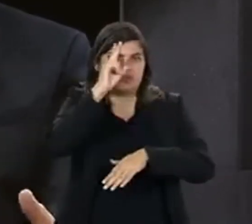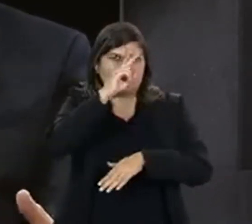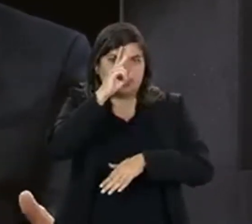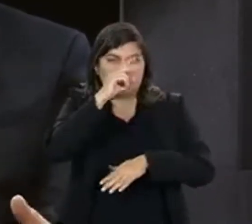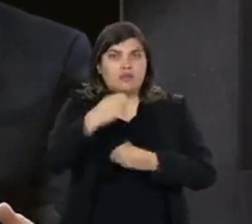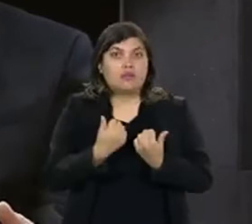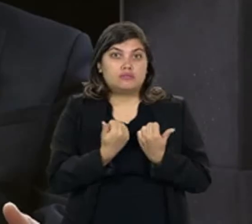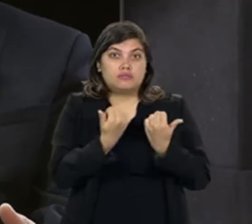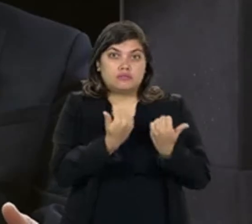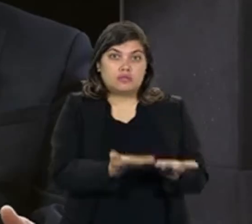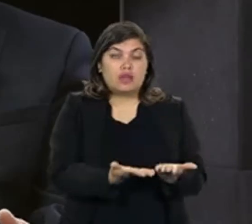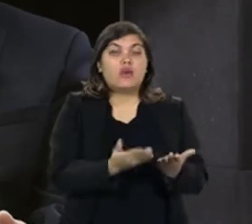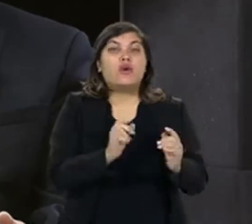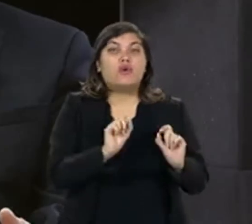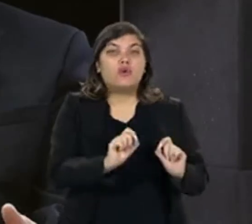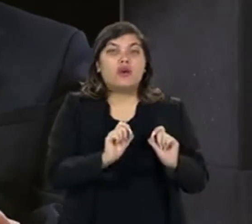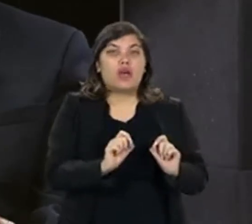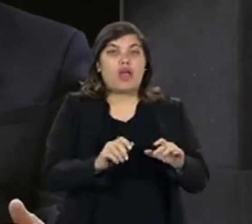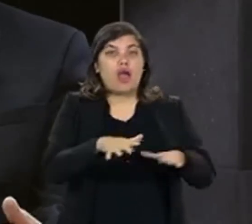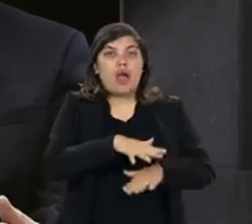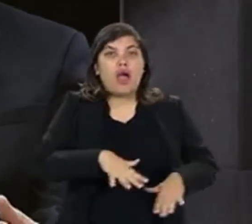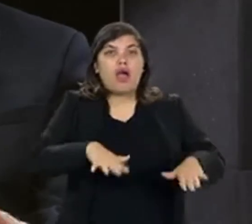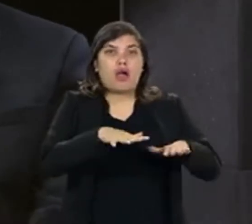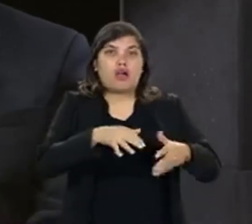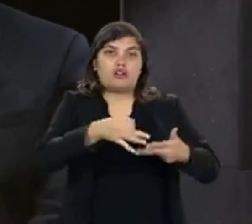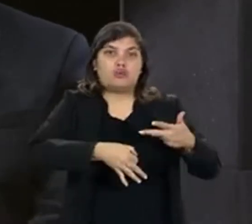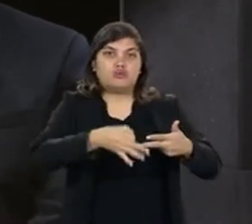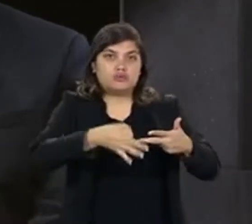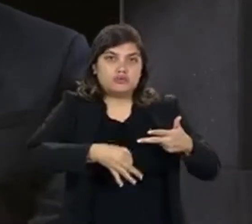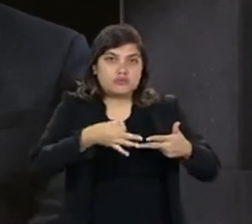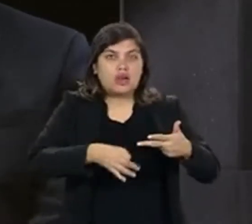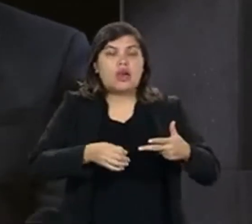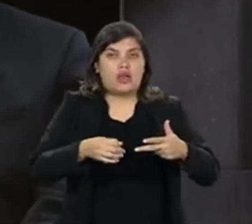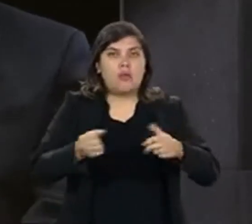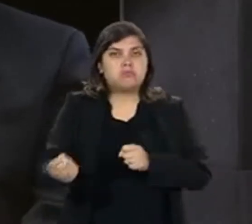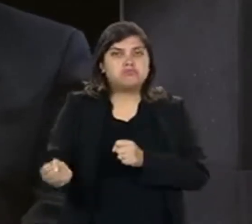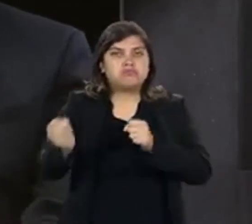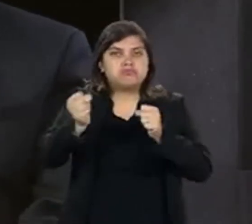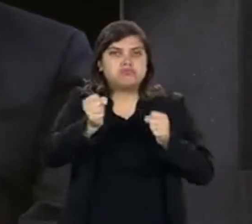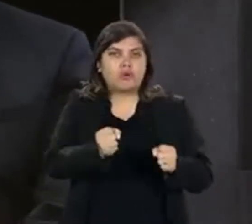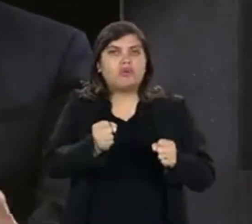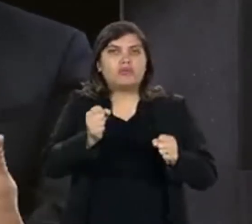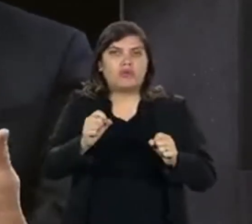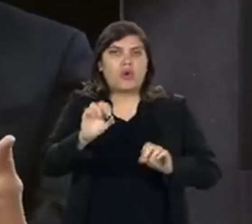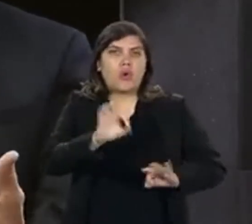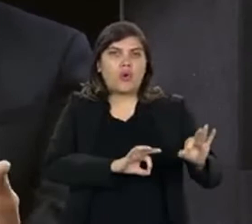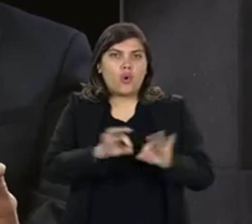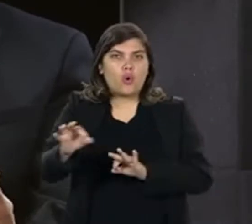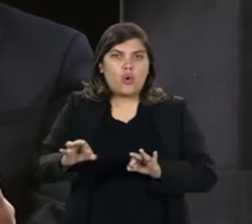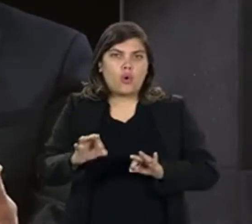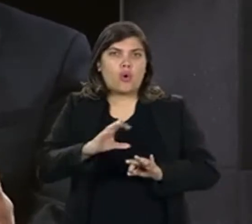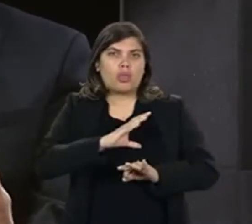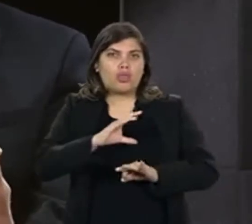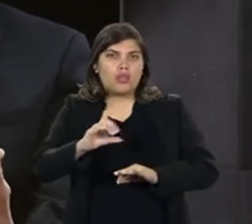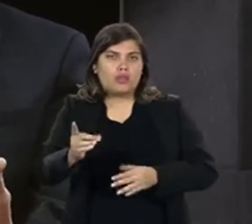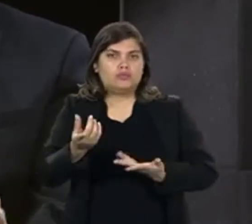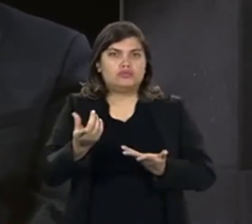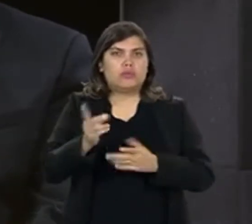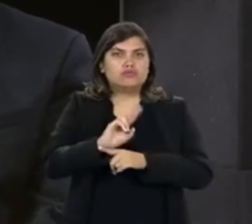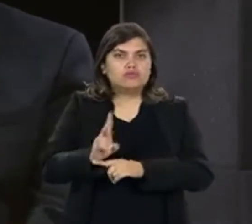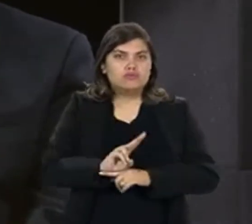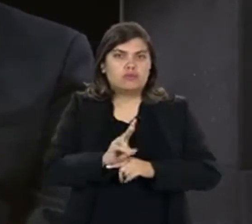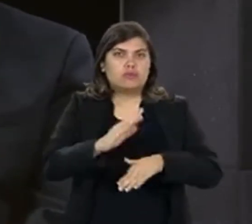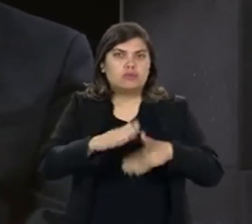história, conceder a um ramo de judiciário o poder para ser o coordenador, o